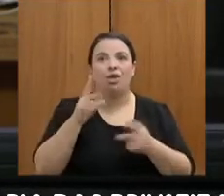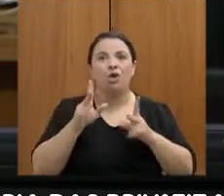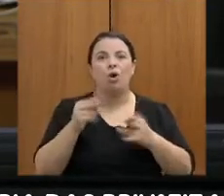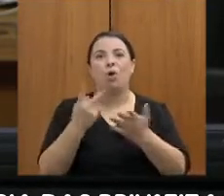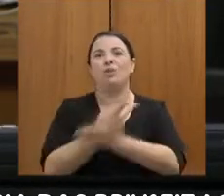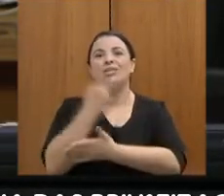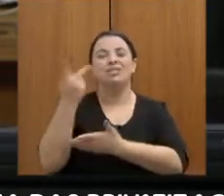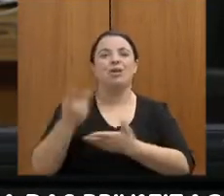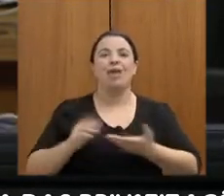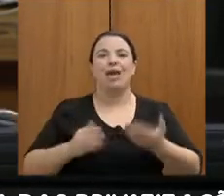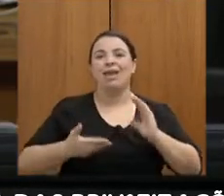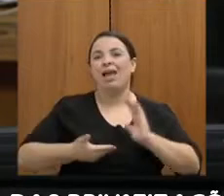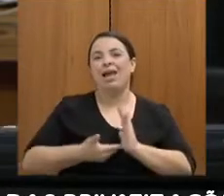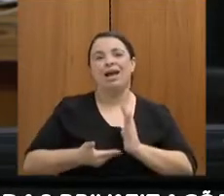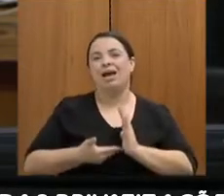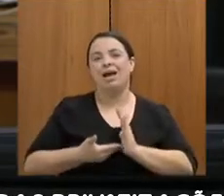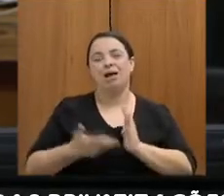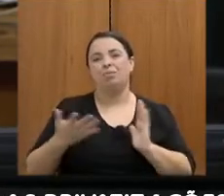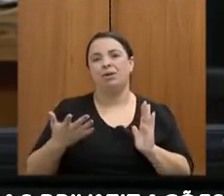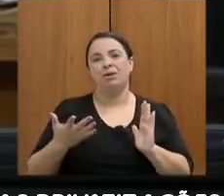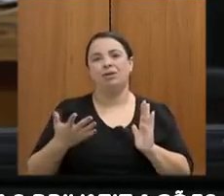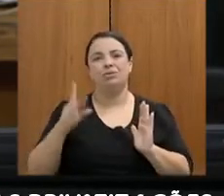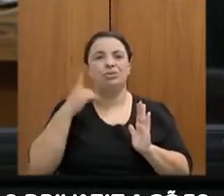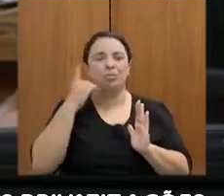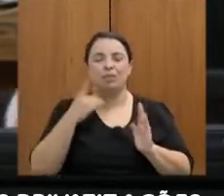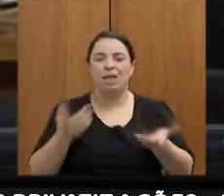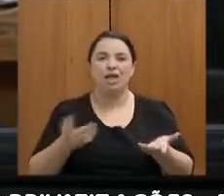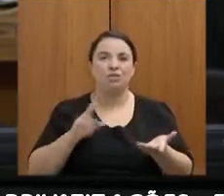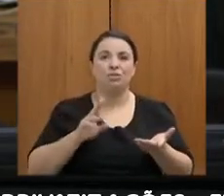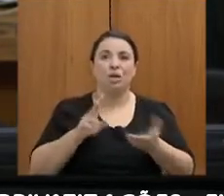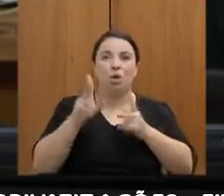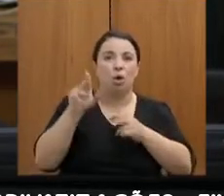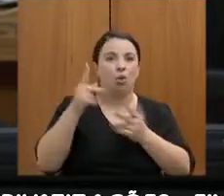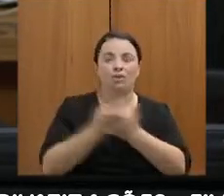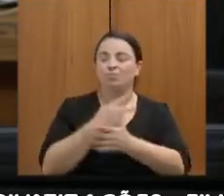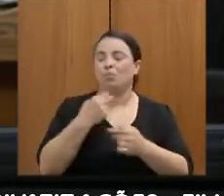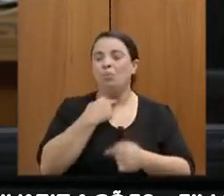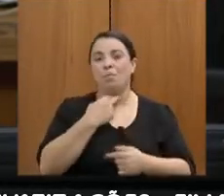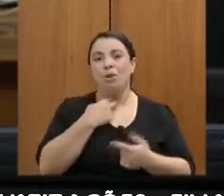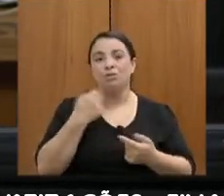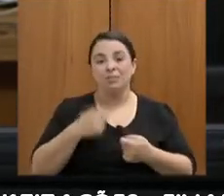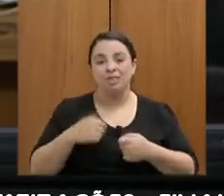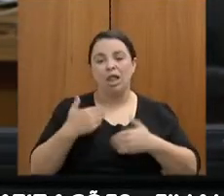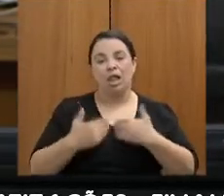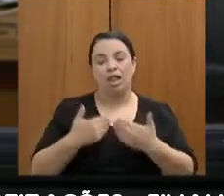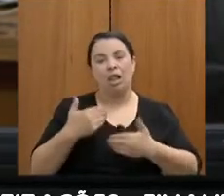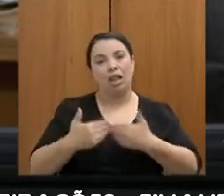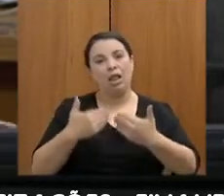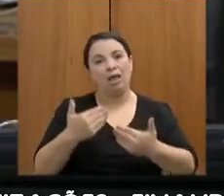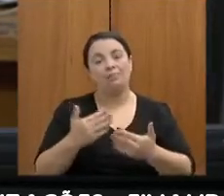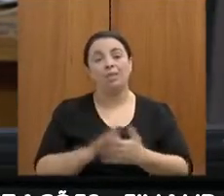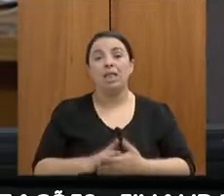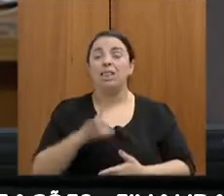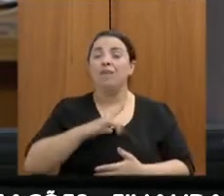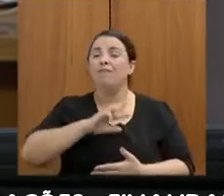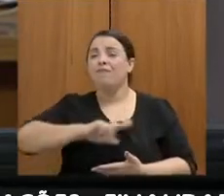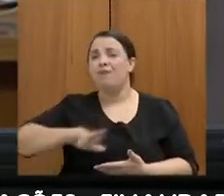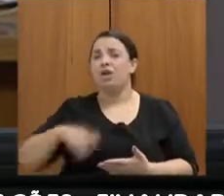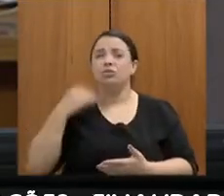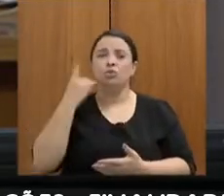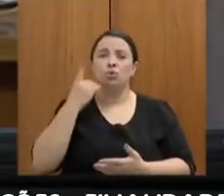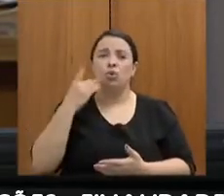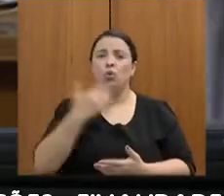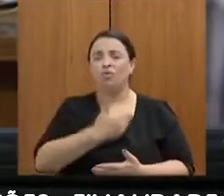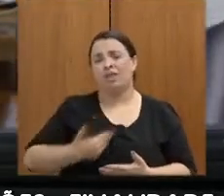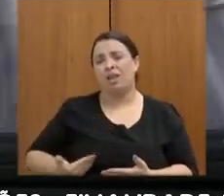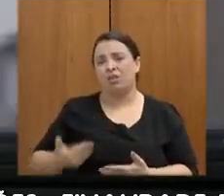governador tivemos reunião no Senado buscando tentar reverter, não só o governador de Minas, vários governadores foram tentando reverter essa situação,